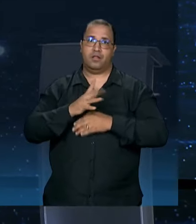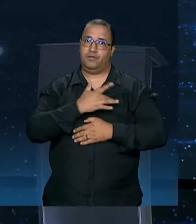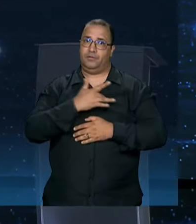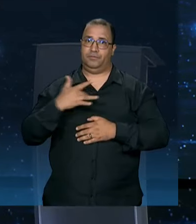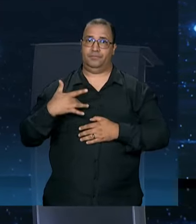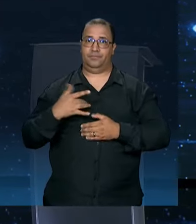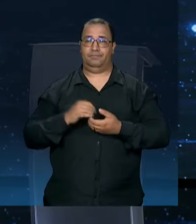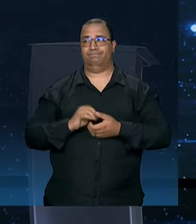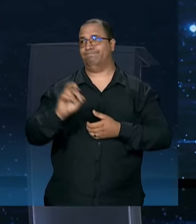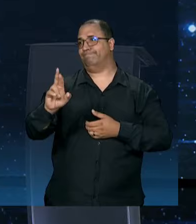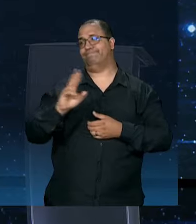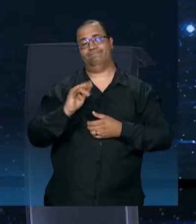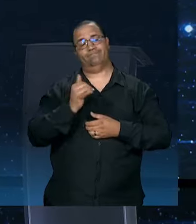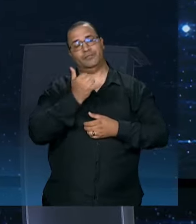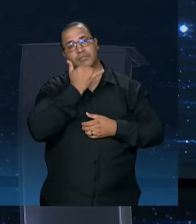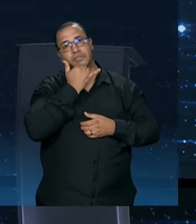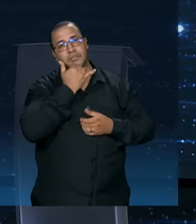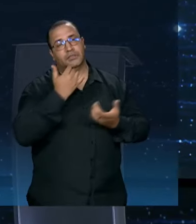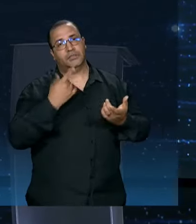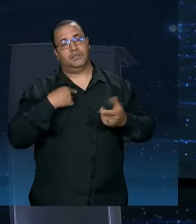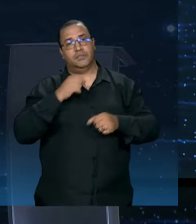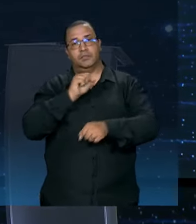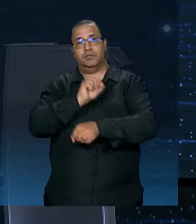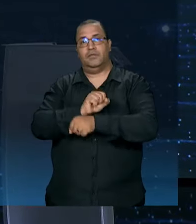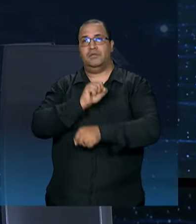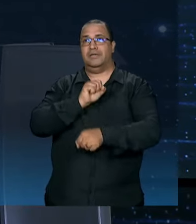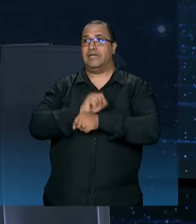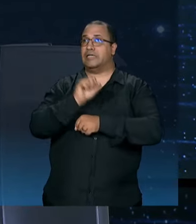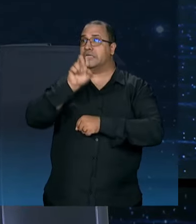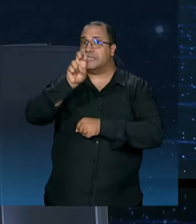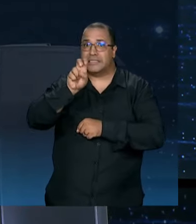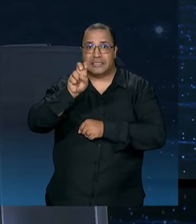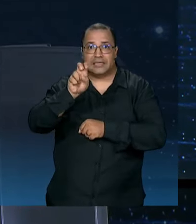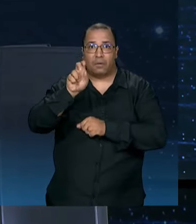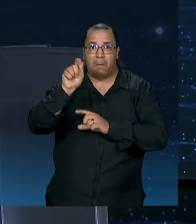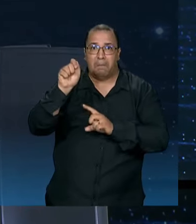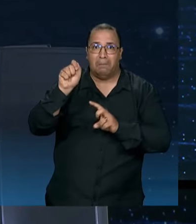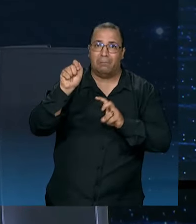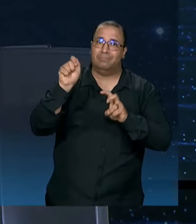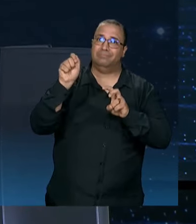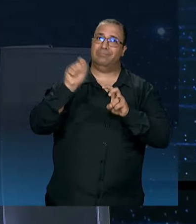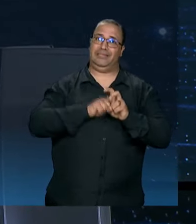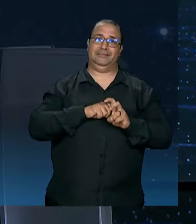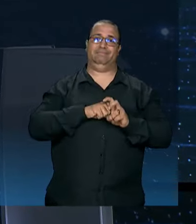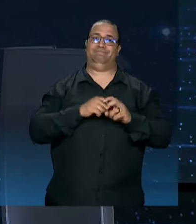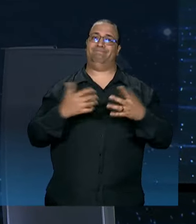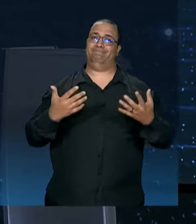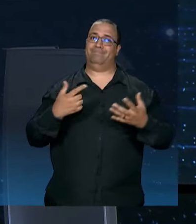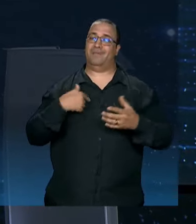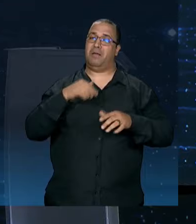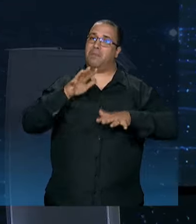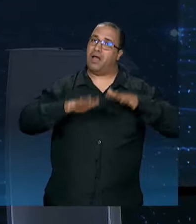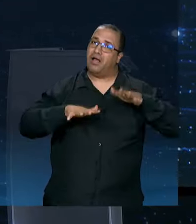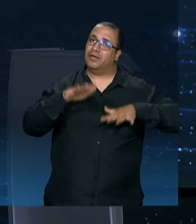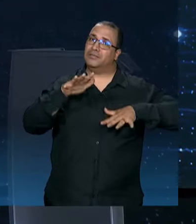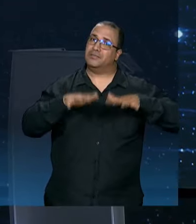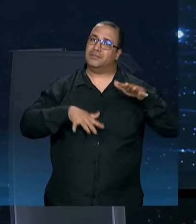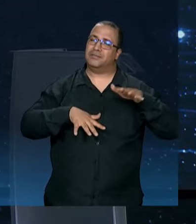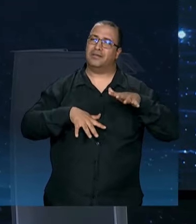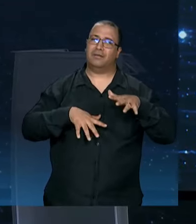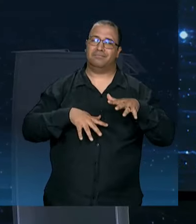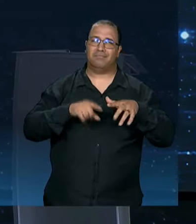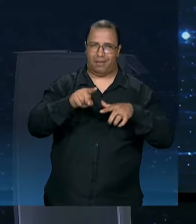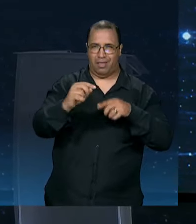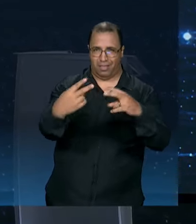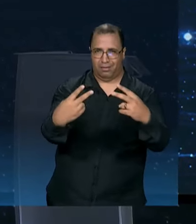Gente, ele não respondeu. As pessoas esperam, em média, cinco meses para ser atendido. Em média. Você que está nos assistindo, eu já ouvi